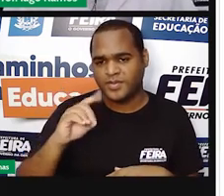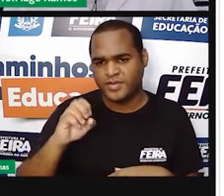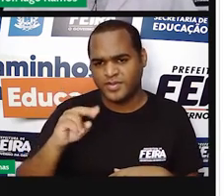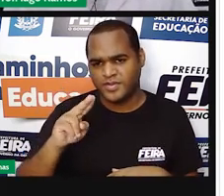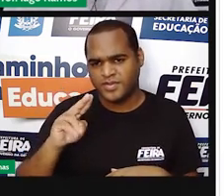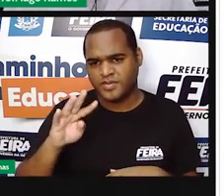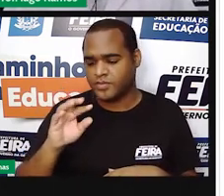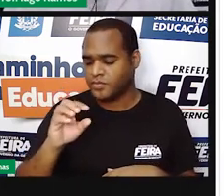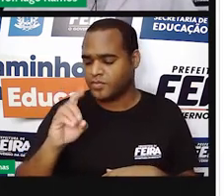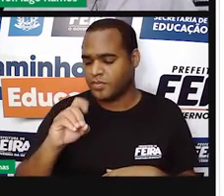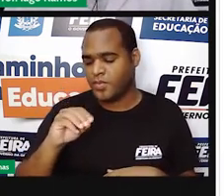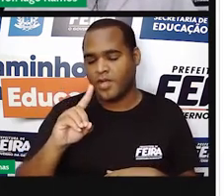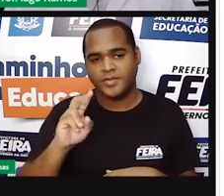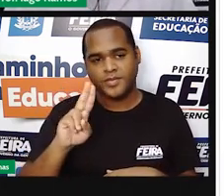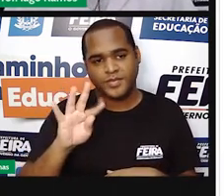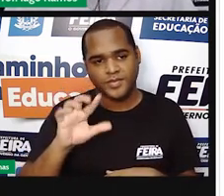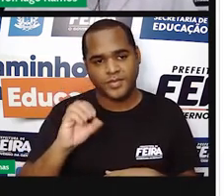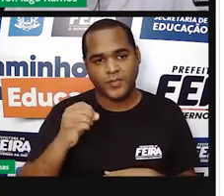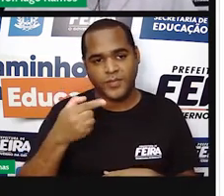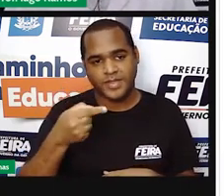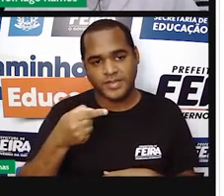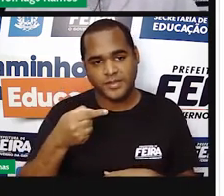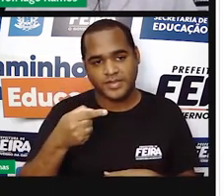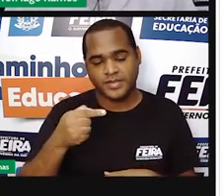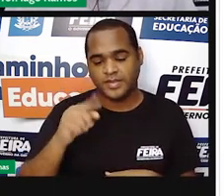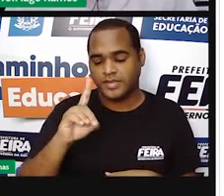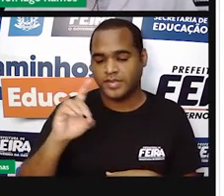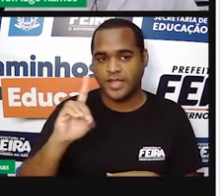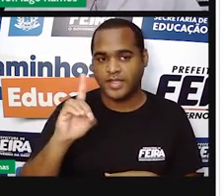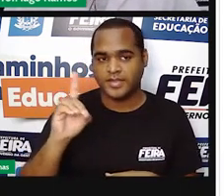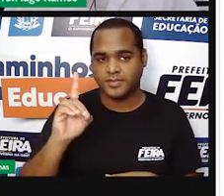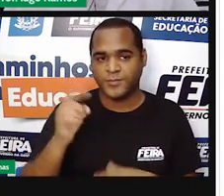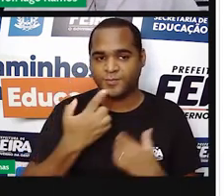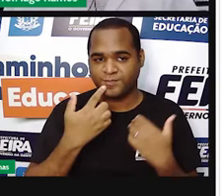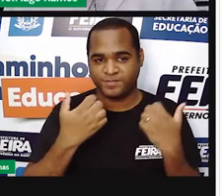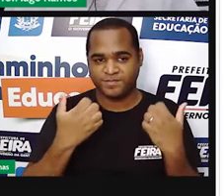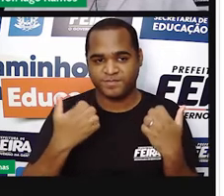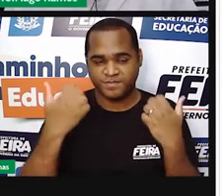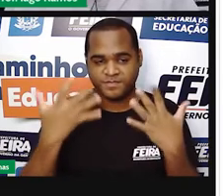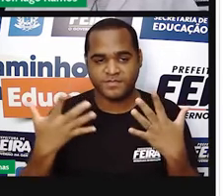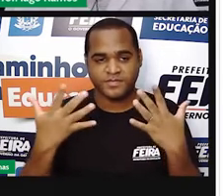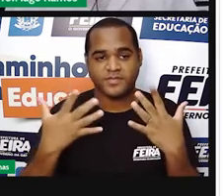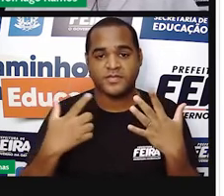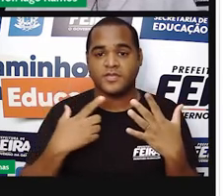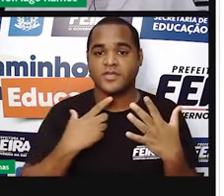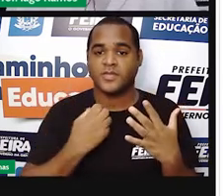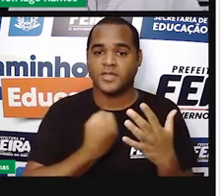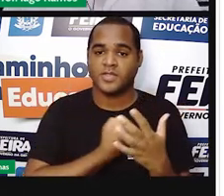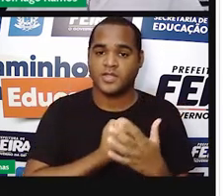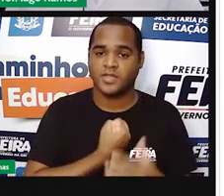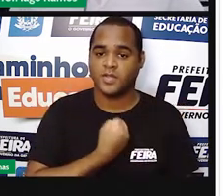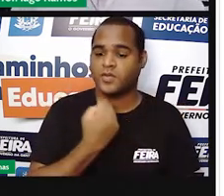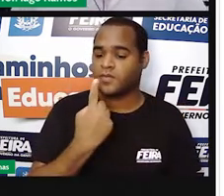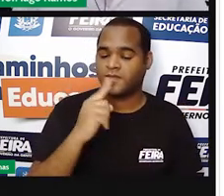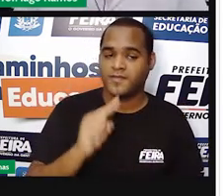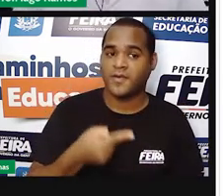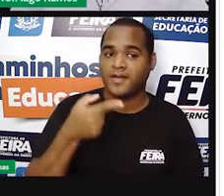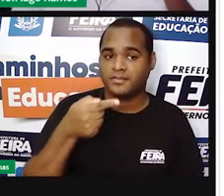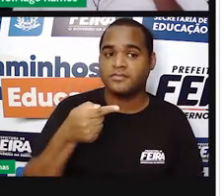1 módulo e 7 décimos é o número 1,7.